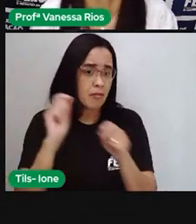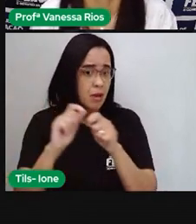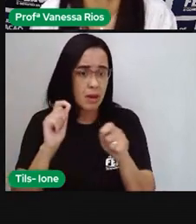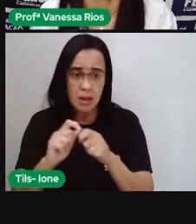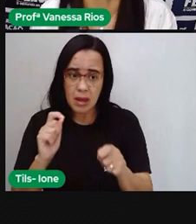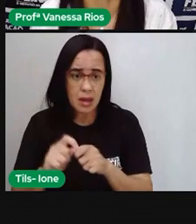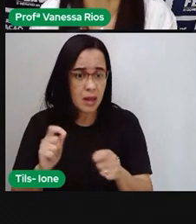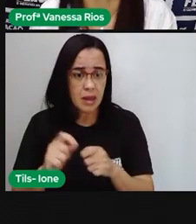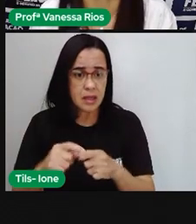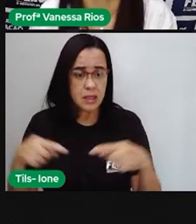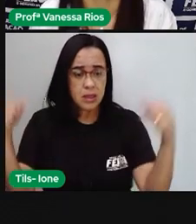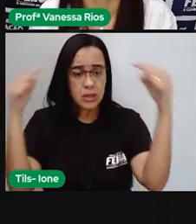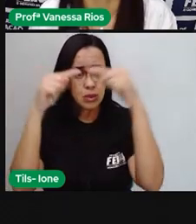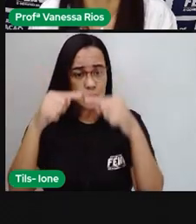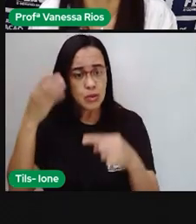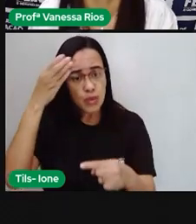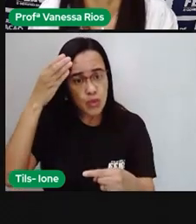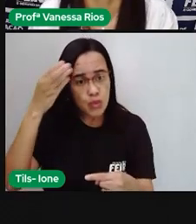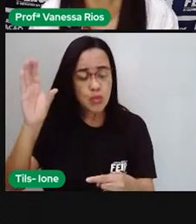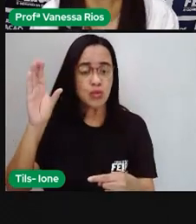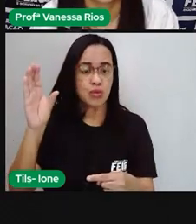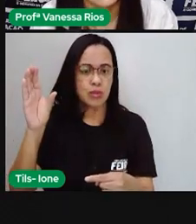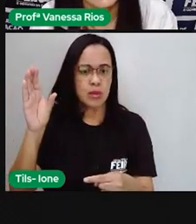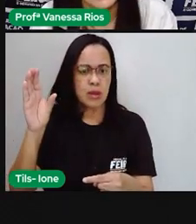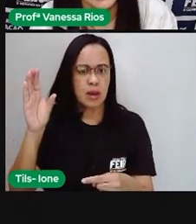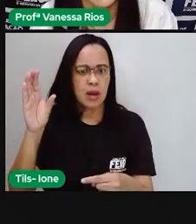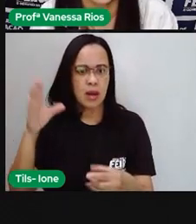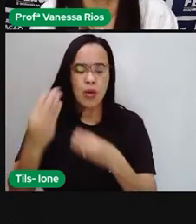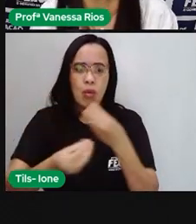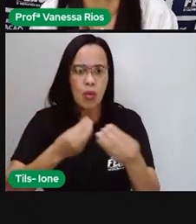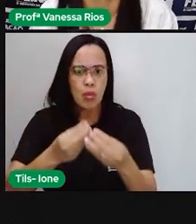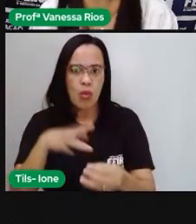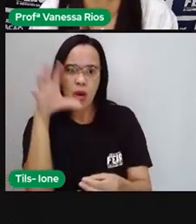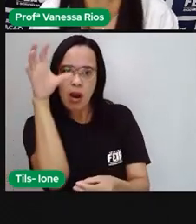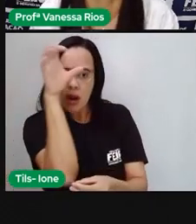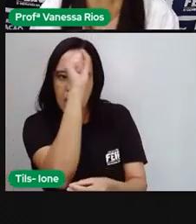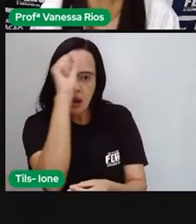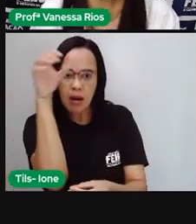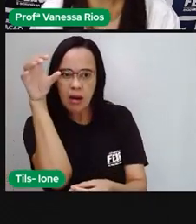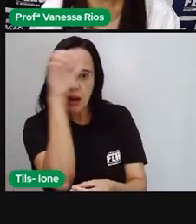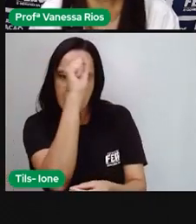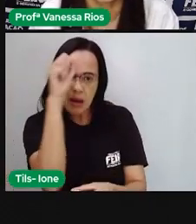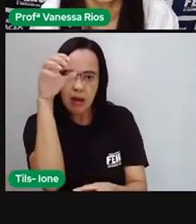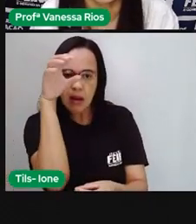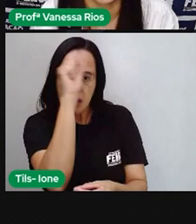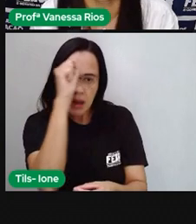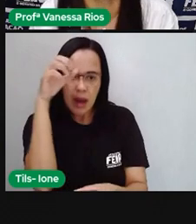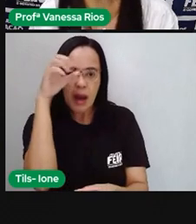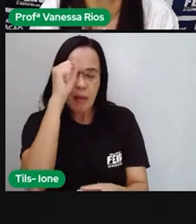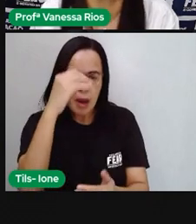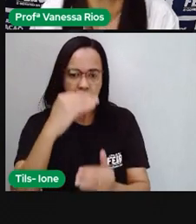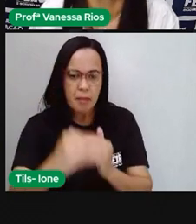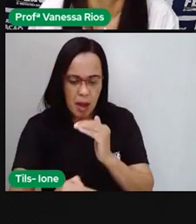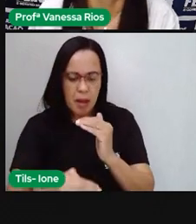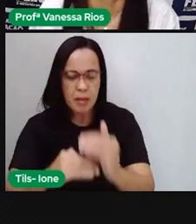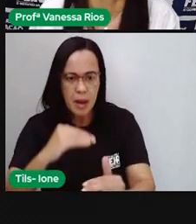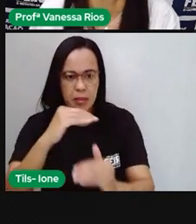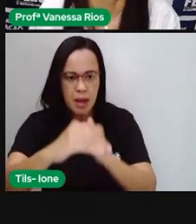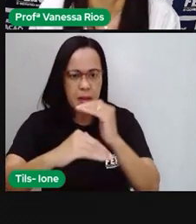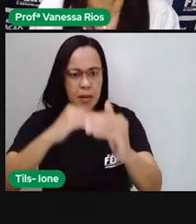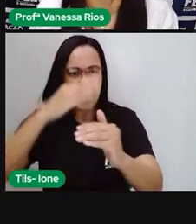A cultura é algo que a gente aprende vivendo, né? A gente se habitua a desenvolver as ações,